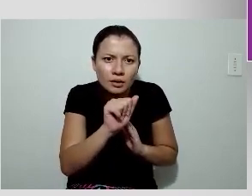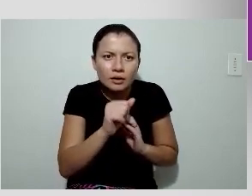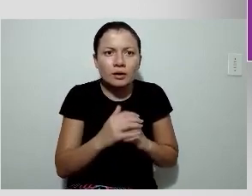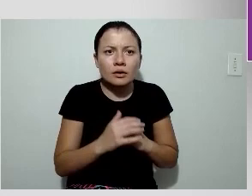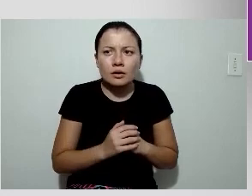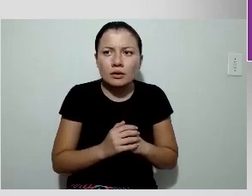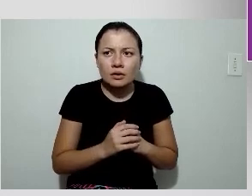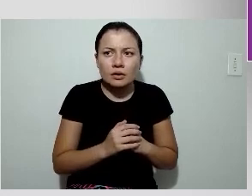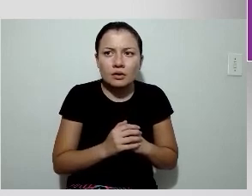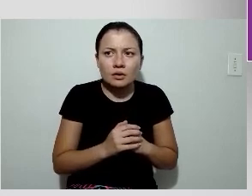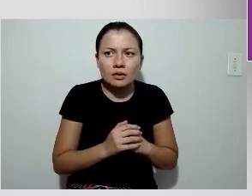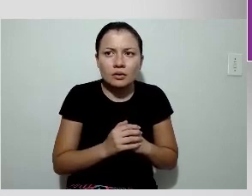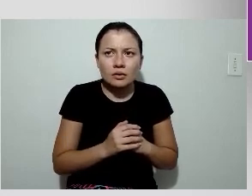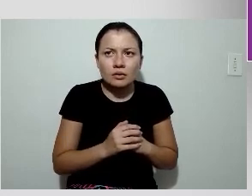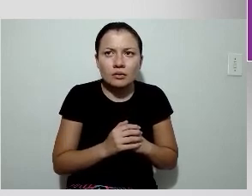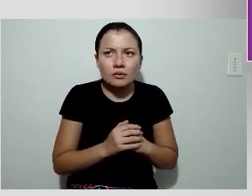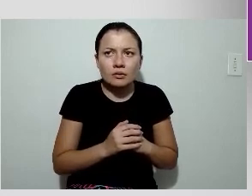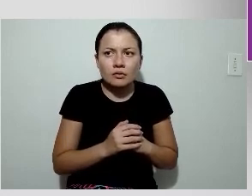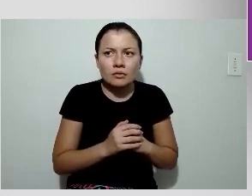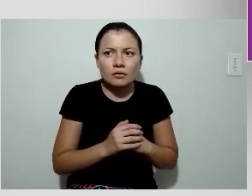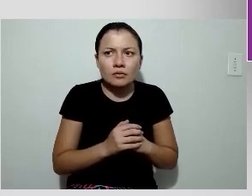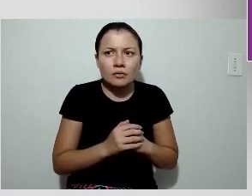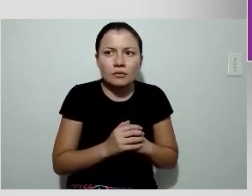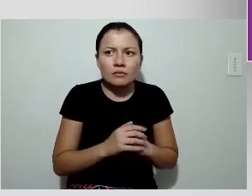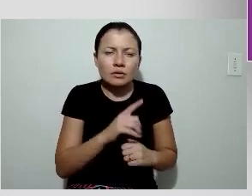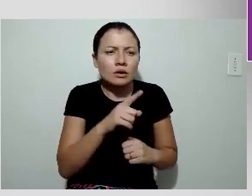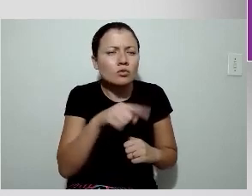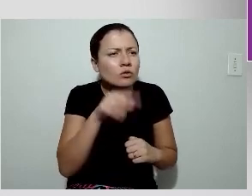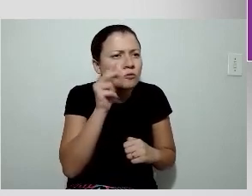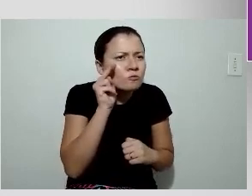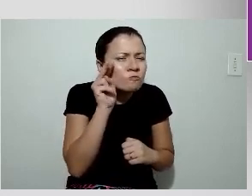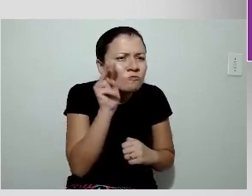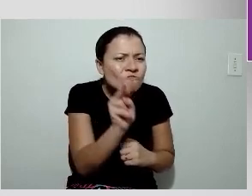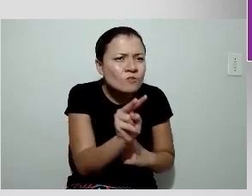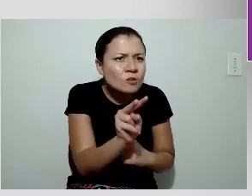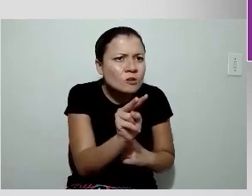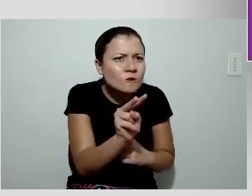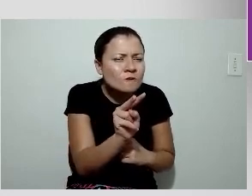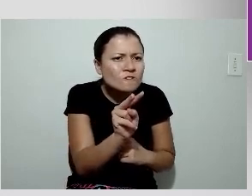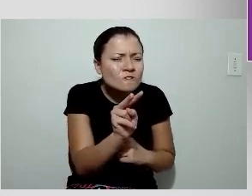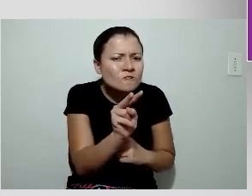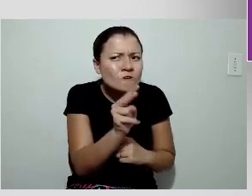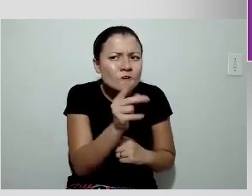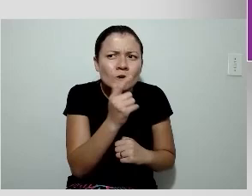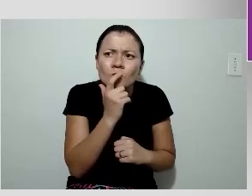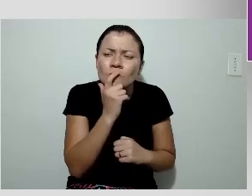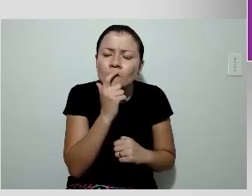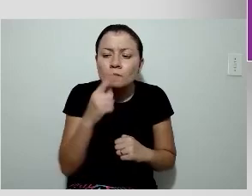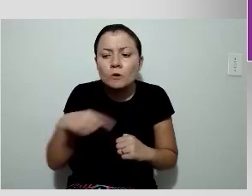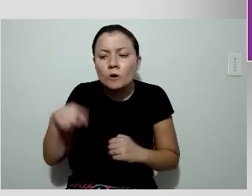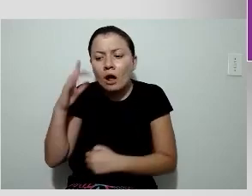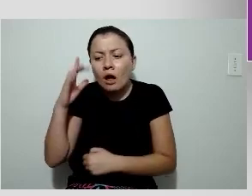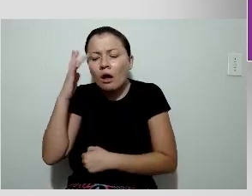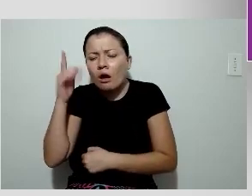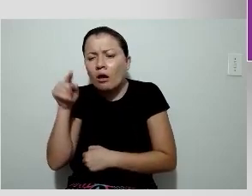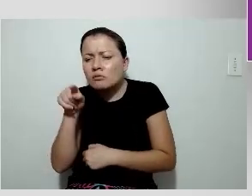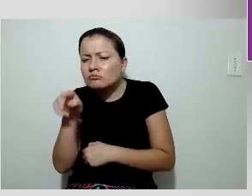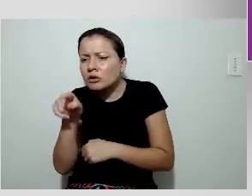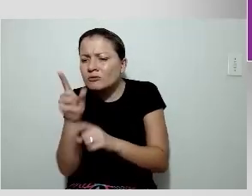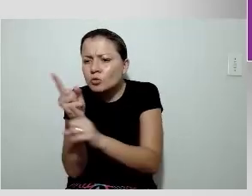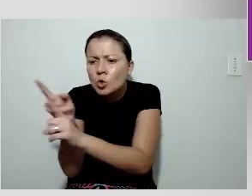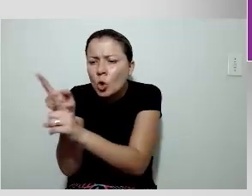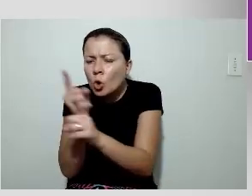uma dissenção entre o que a gente via na perfusão miocárdica e o que a gente achava na reserva de foco.